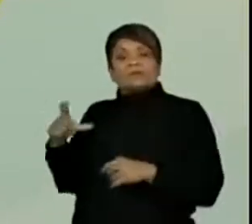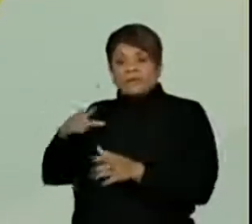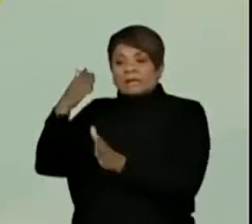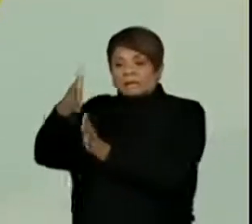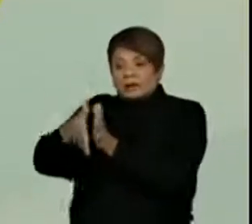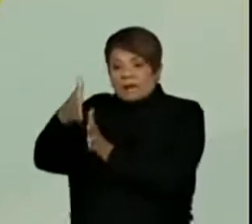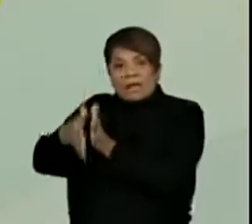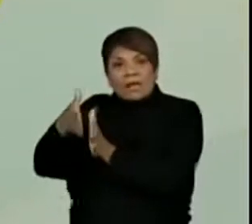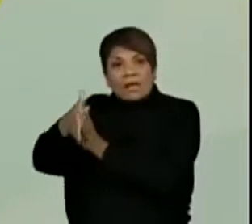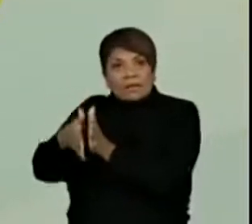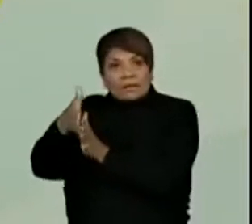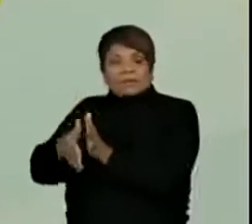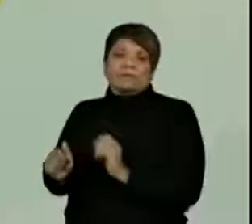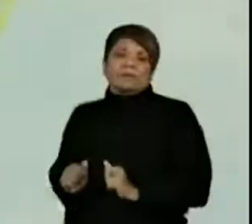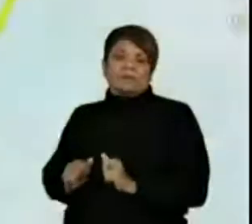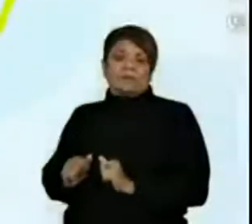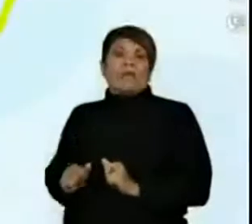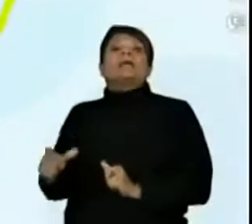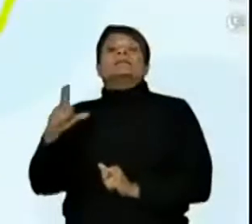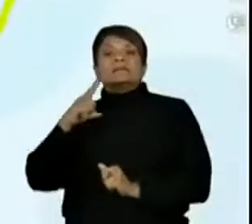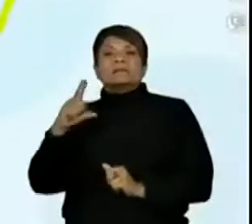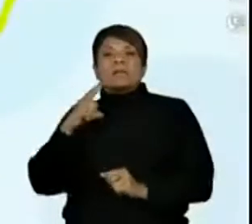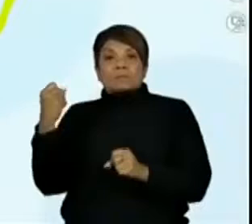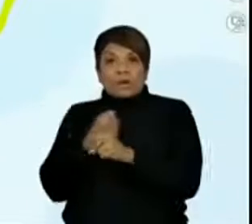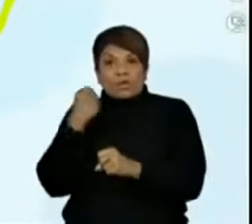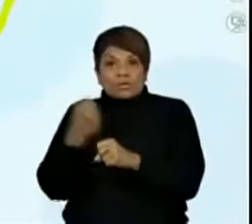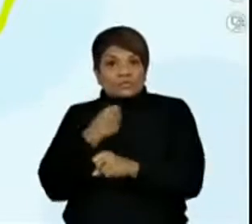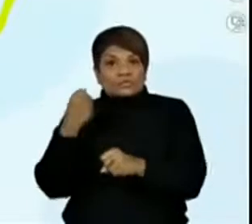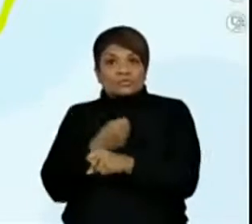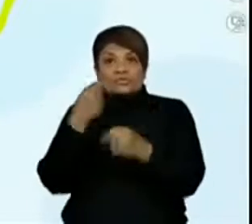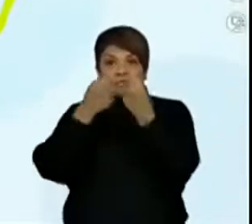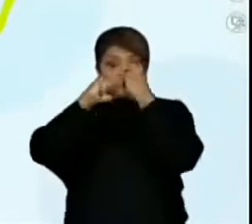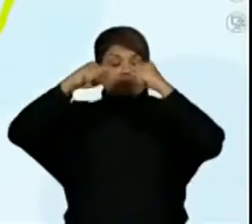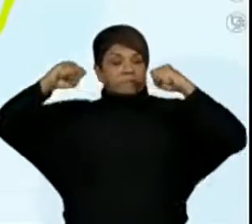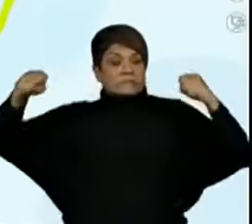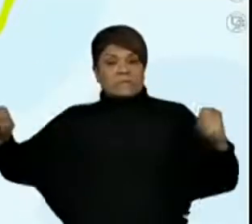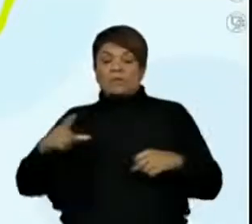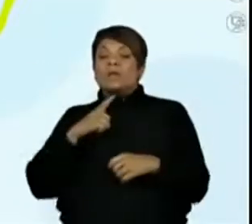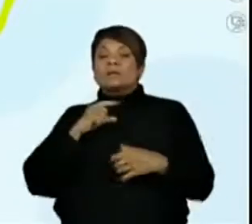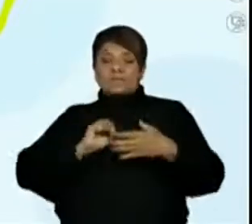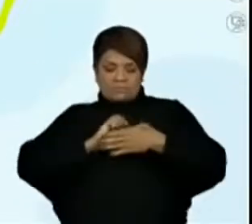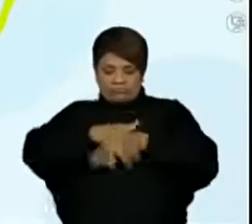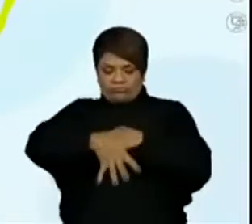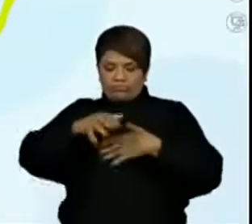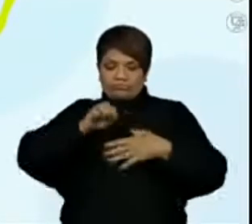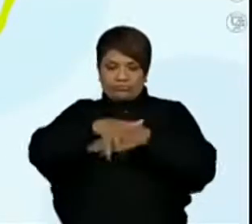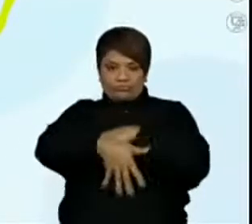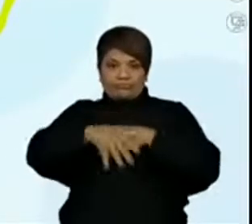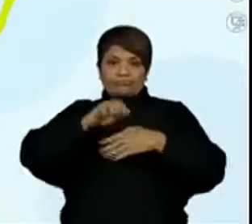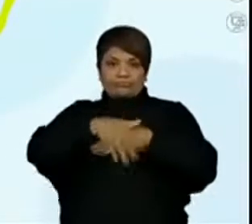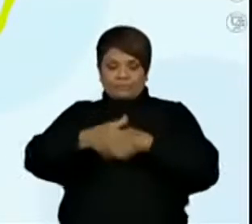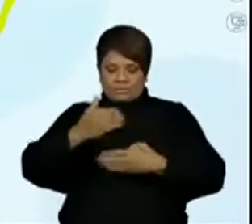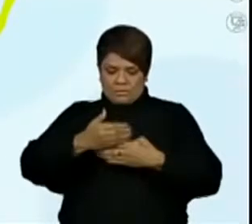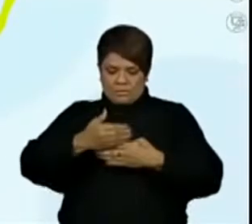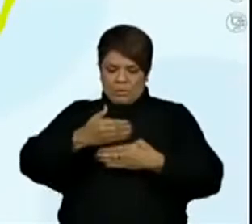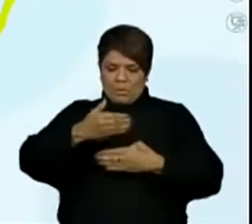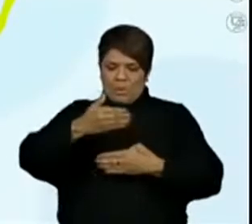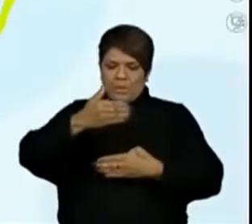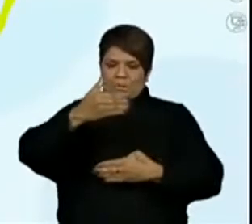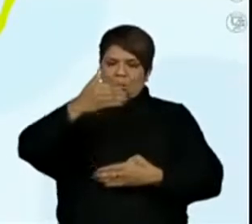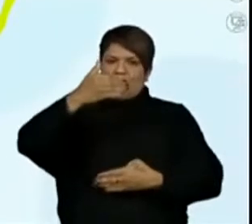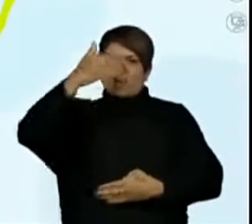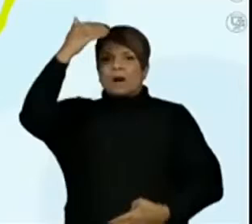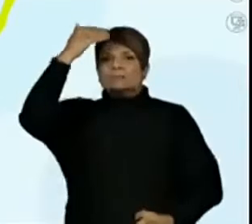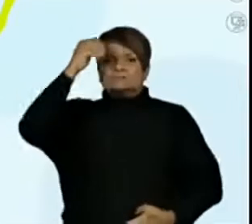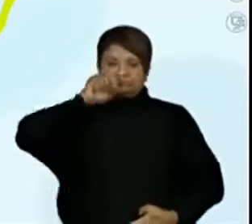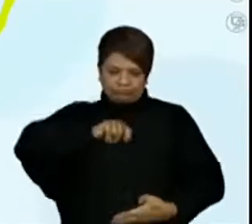tenho uma construção imensa aqui. Eu tenho uma hidrelétrica, uma comporta aqui, eu tenho